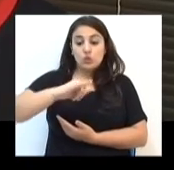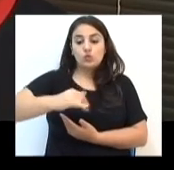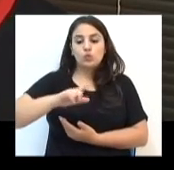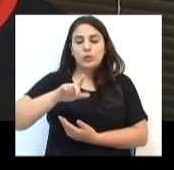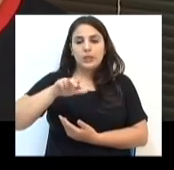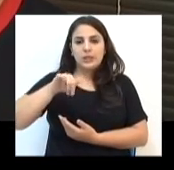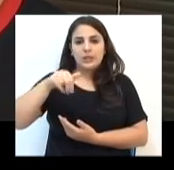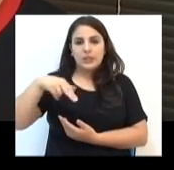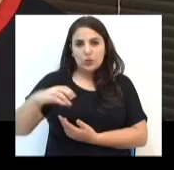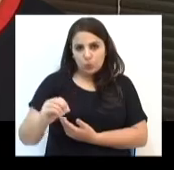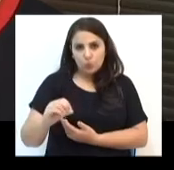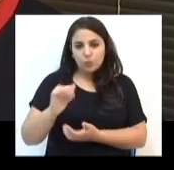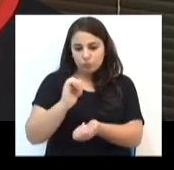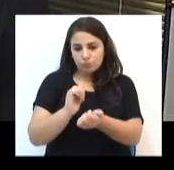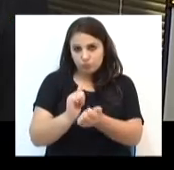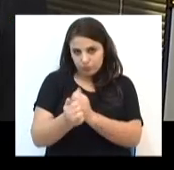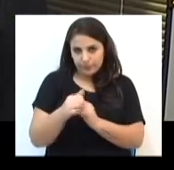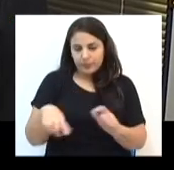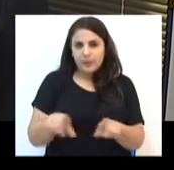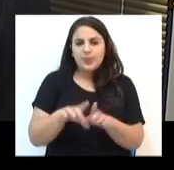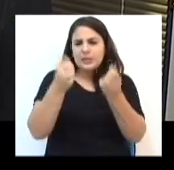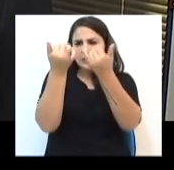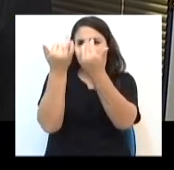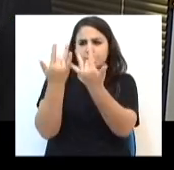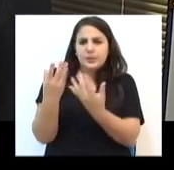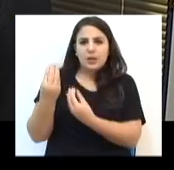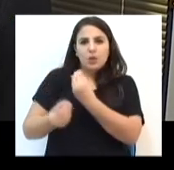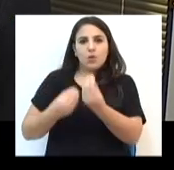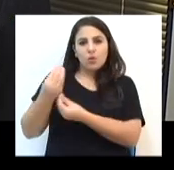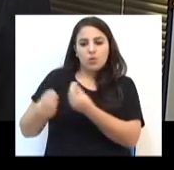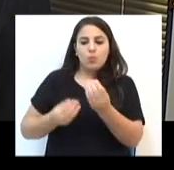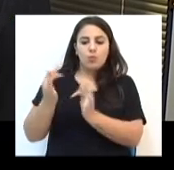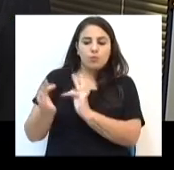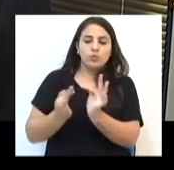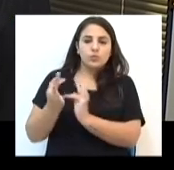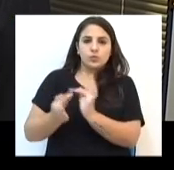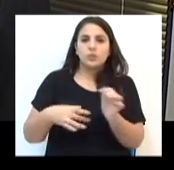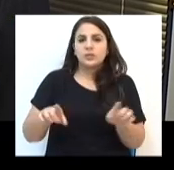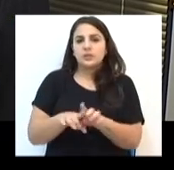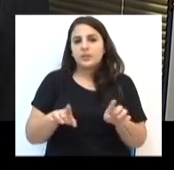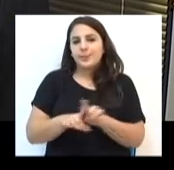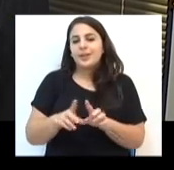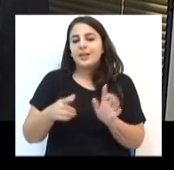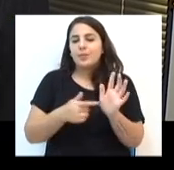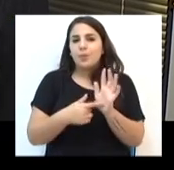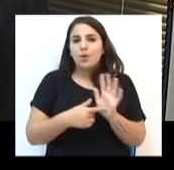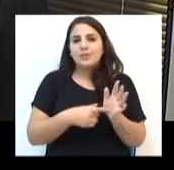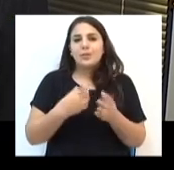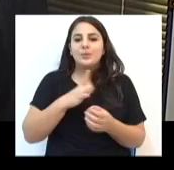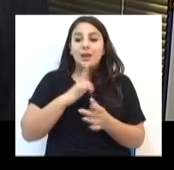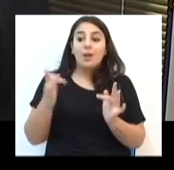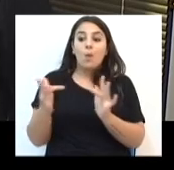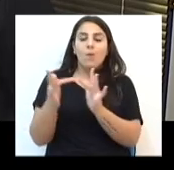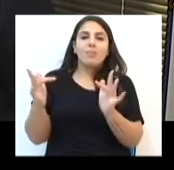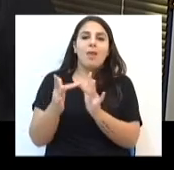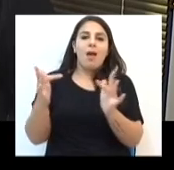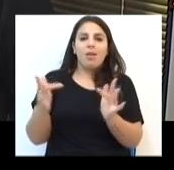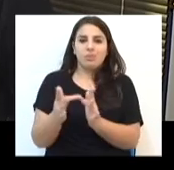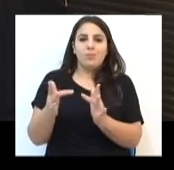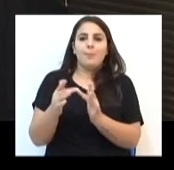Juliano é um dos jogadores. Ele explica como funciona o esporte, que tem algumas semelhanças com o futebol